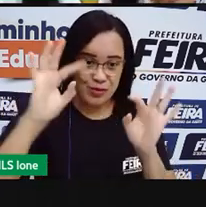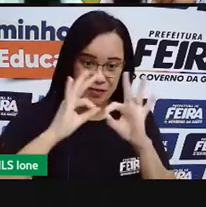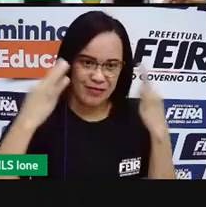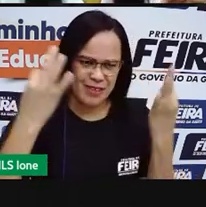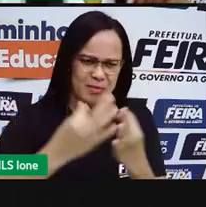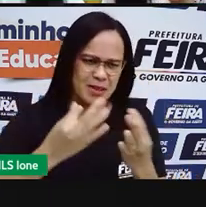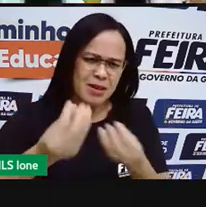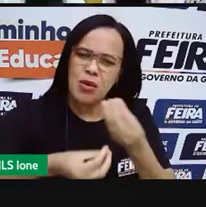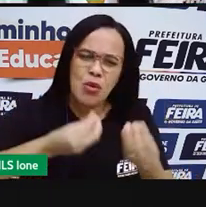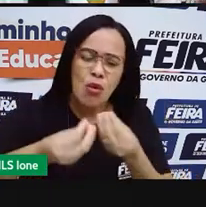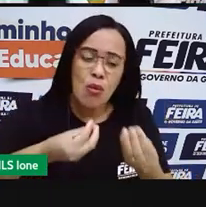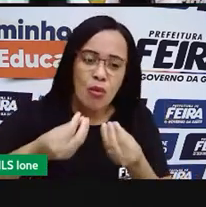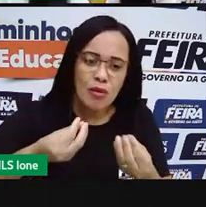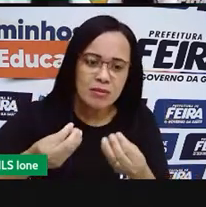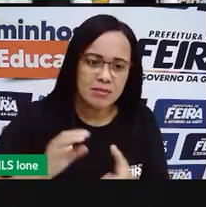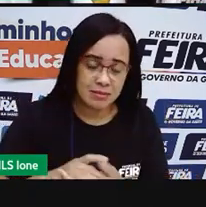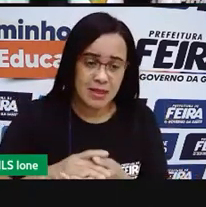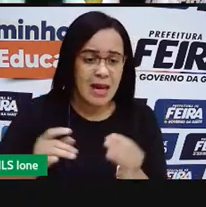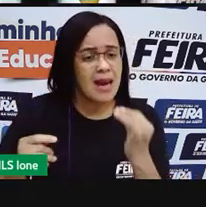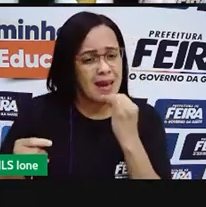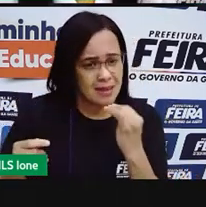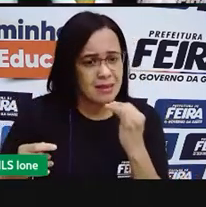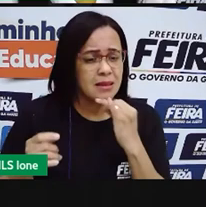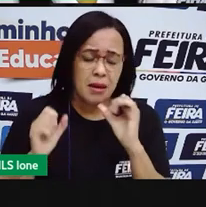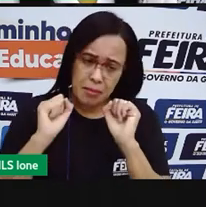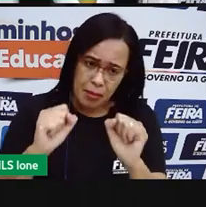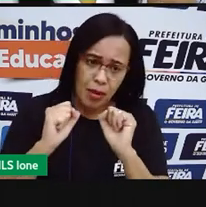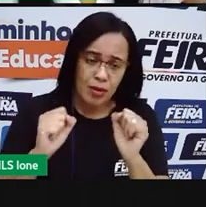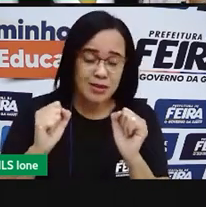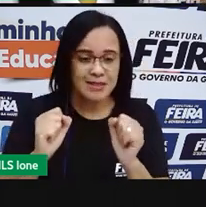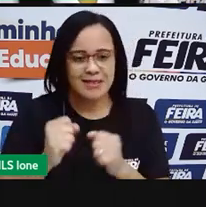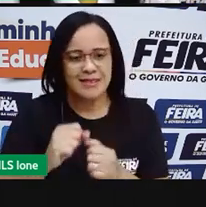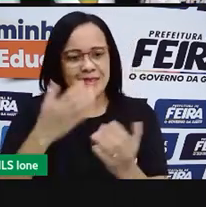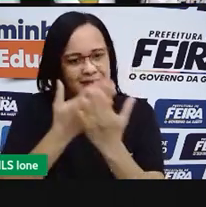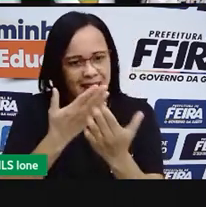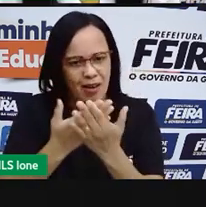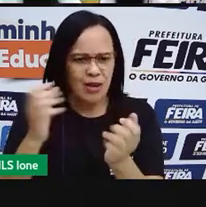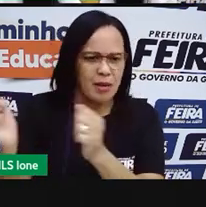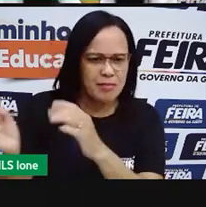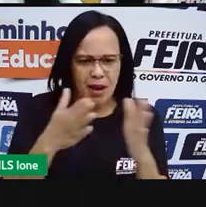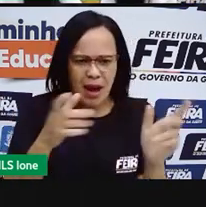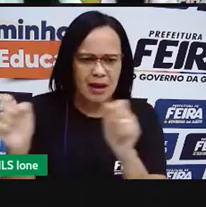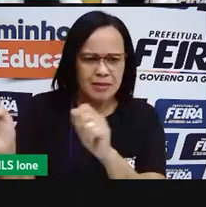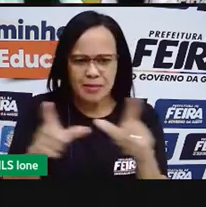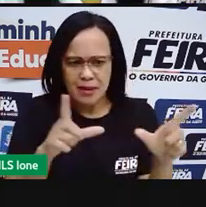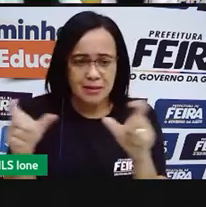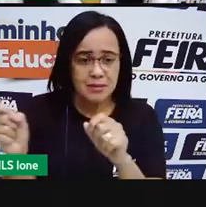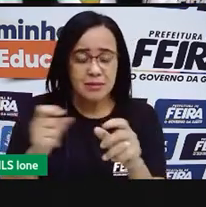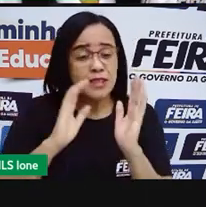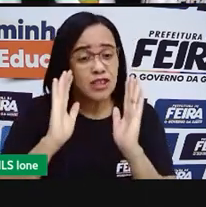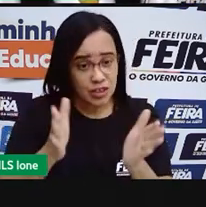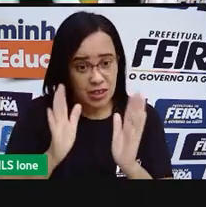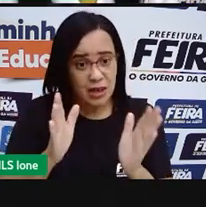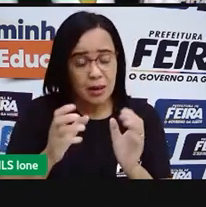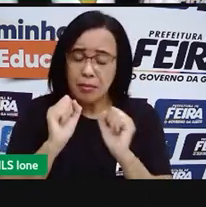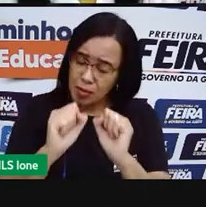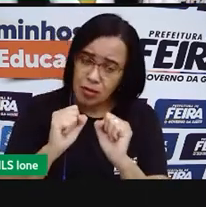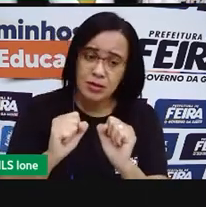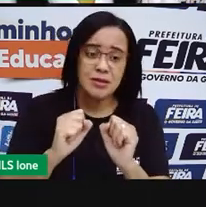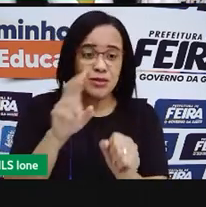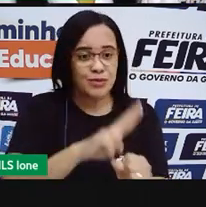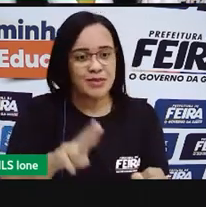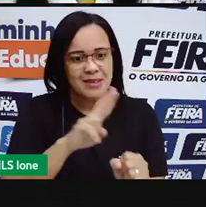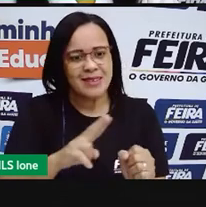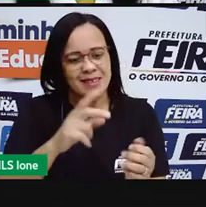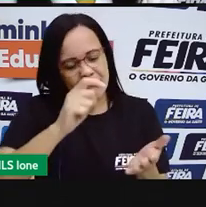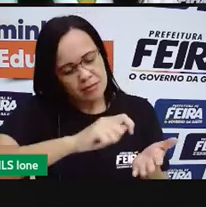Pode usar os exemplos que eu mostrei durante a aula, as prazos que vocês preferem saber, está? E